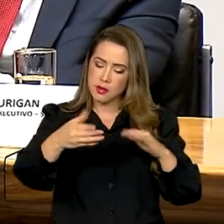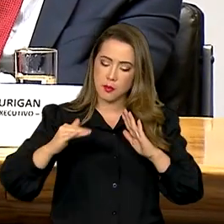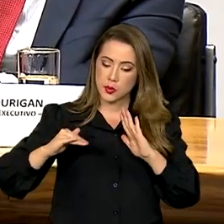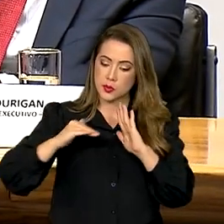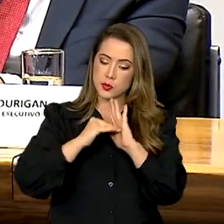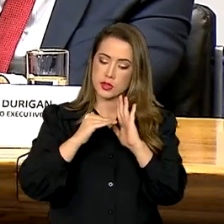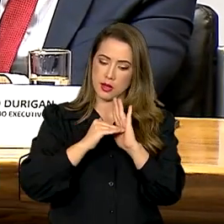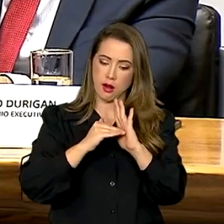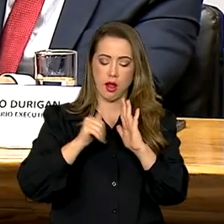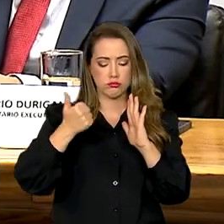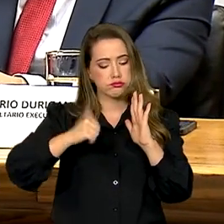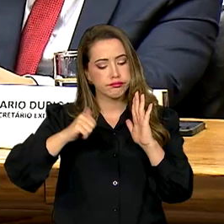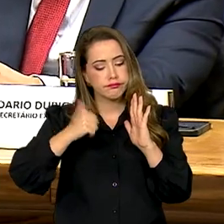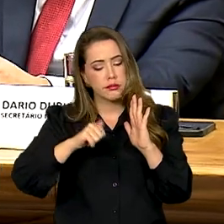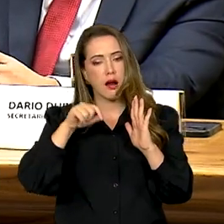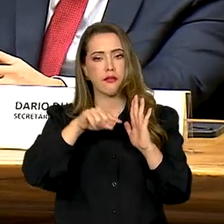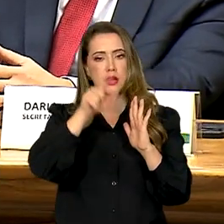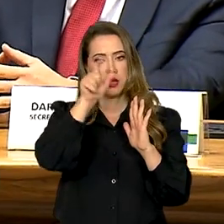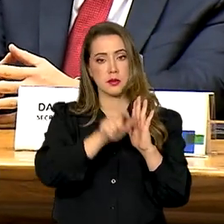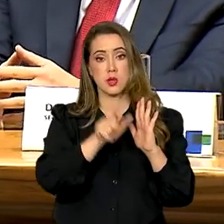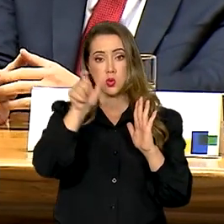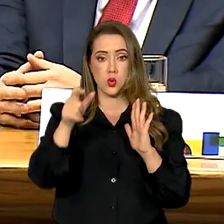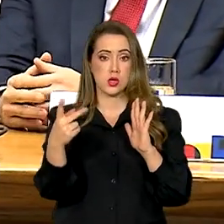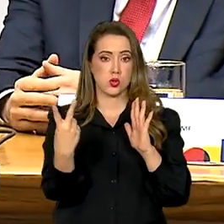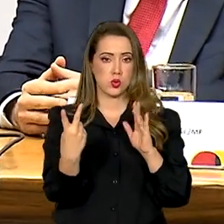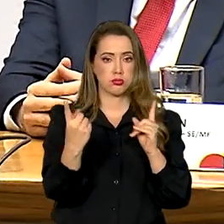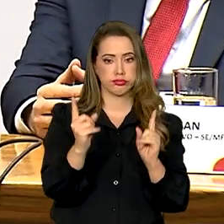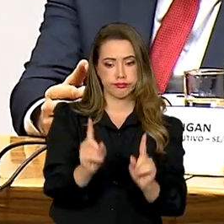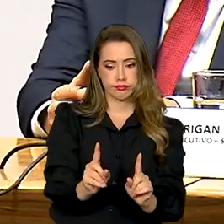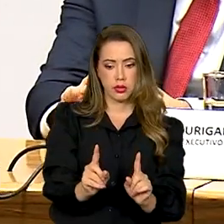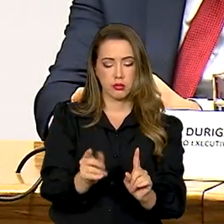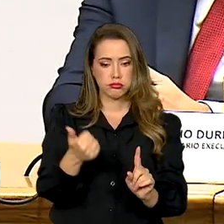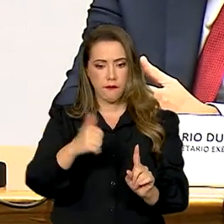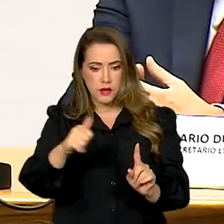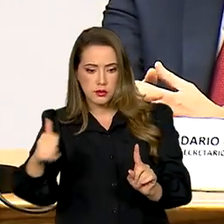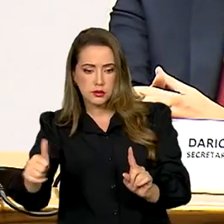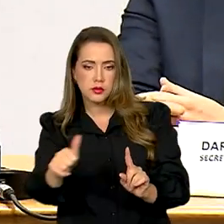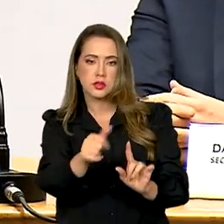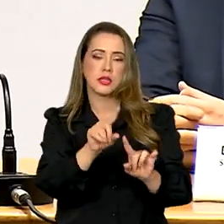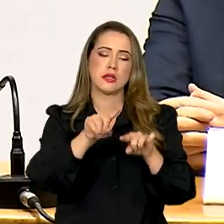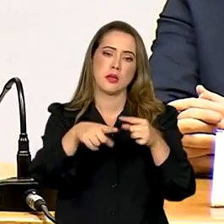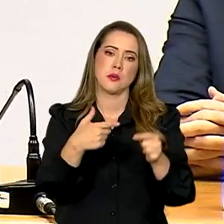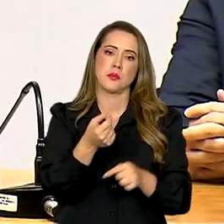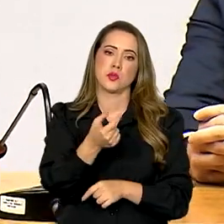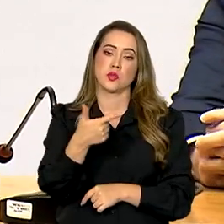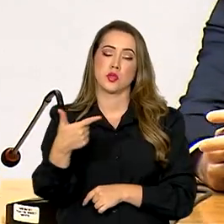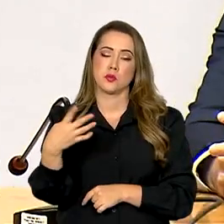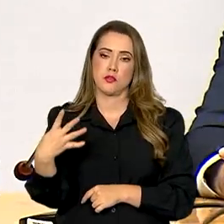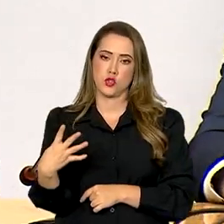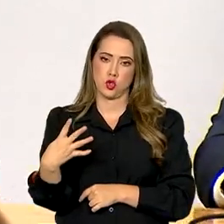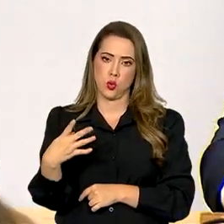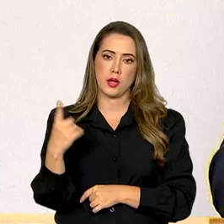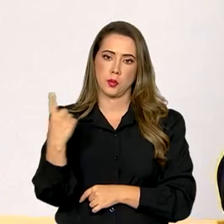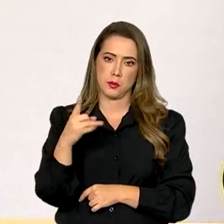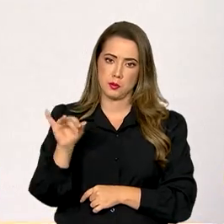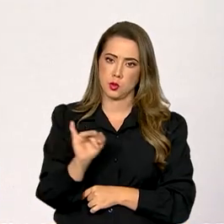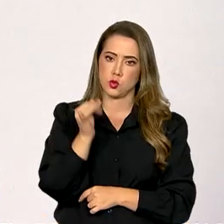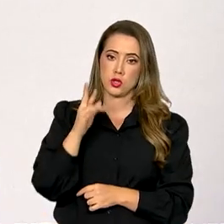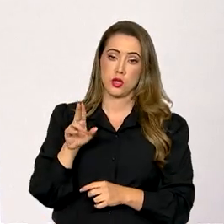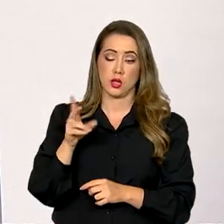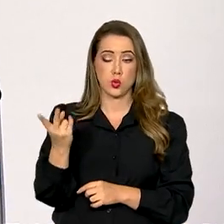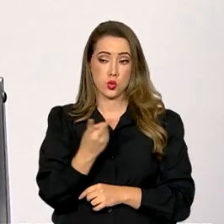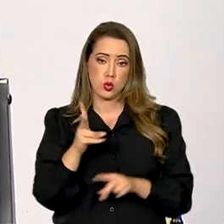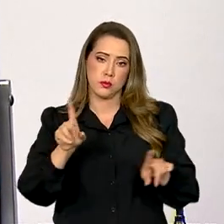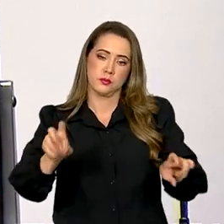Federal e devem assumir os cargos a partir de 1º de janeiro de 2024. Ainda na coletiva, o